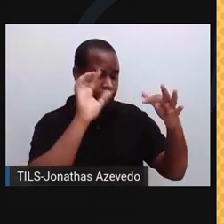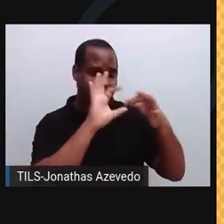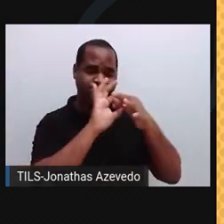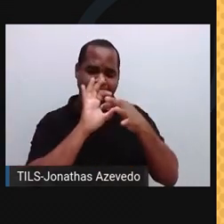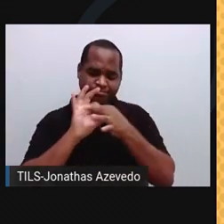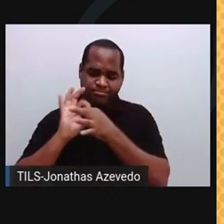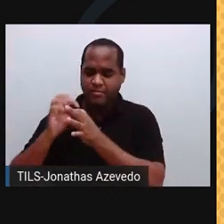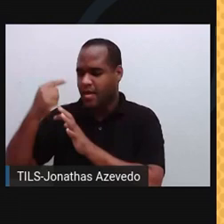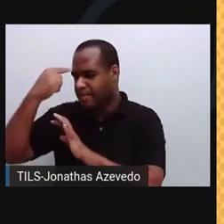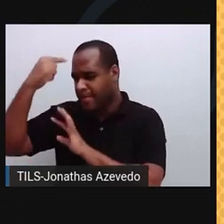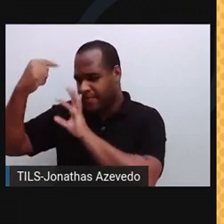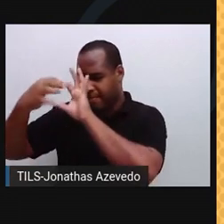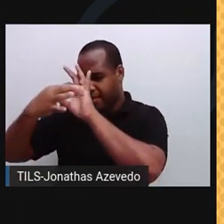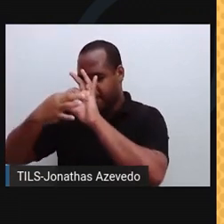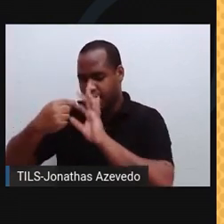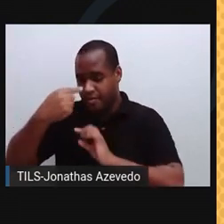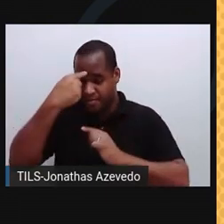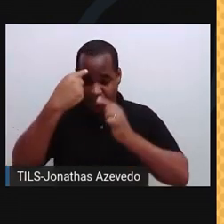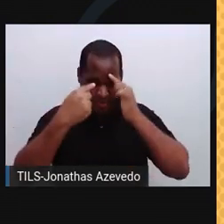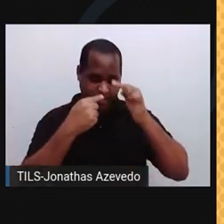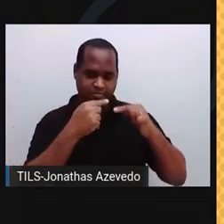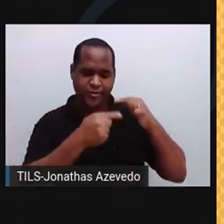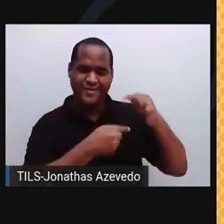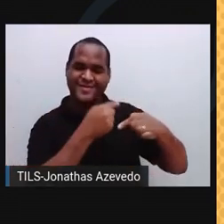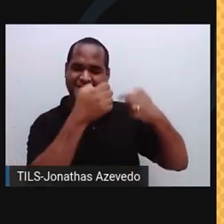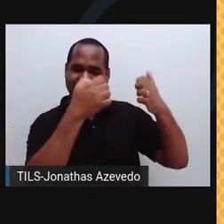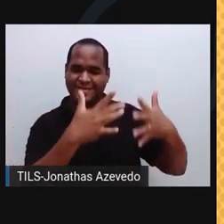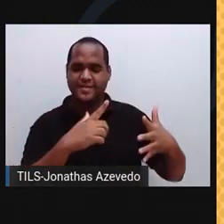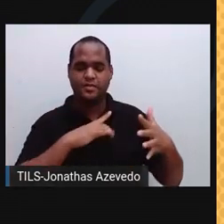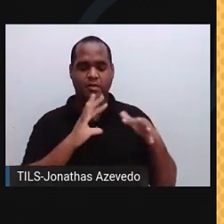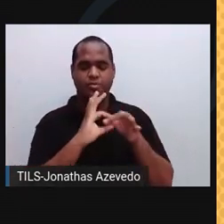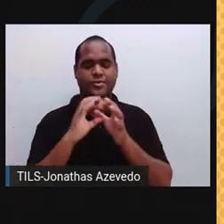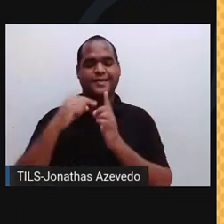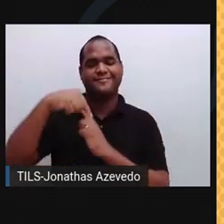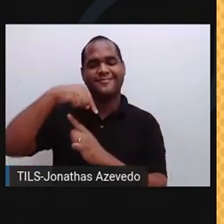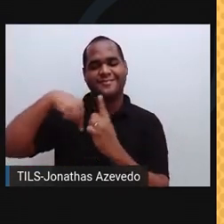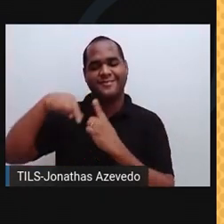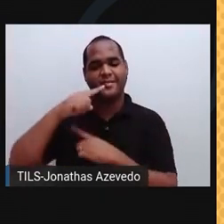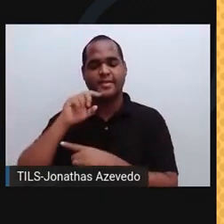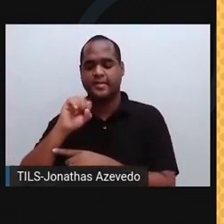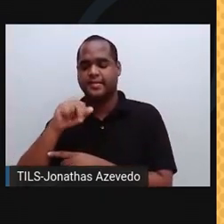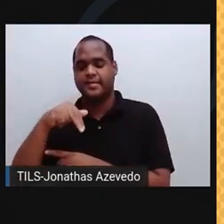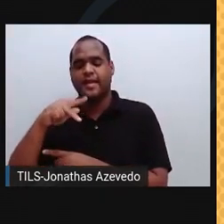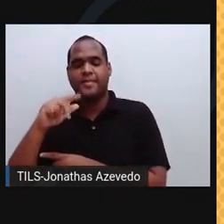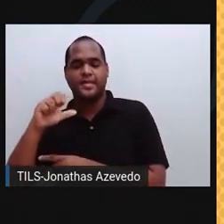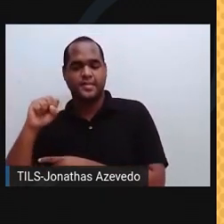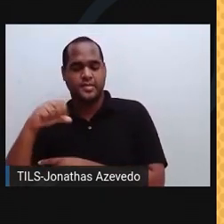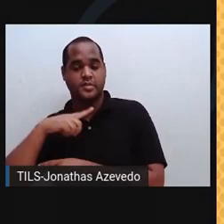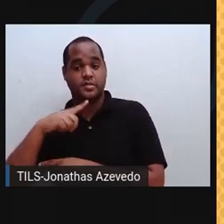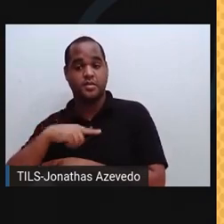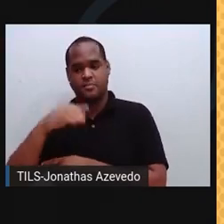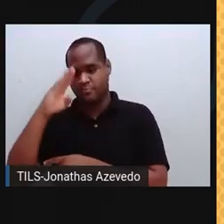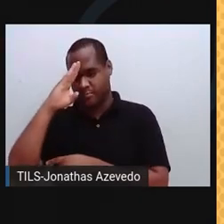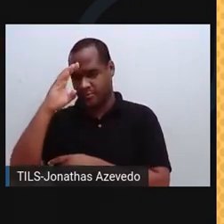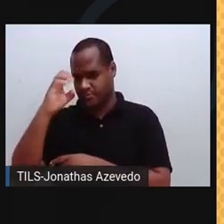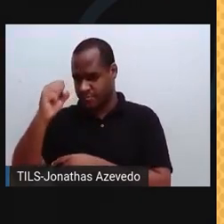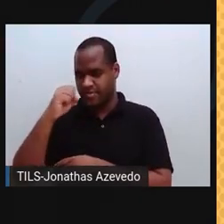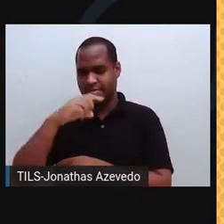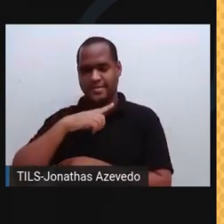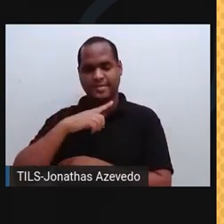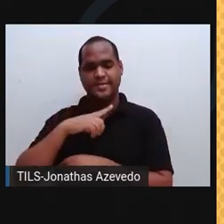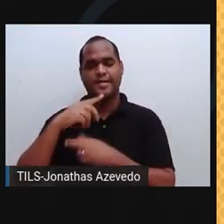neurônio pós-sináptico em uma junção chamada sinapse. Um potencial de ação no neurônio pré-sináptico